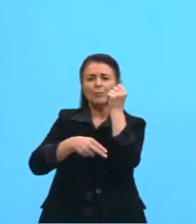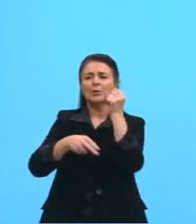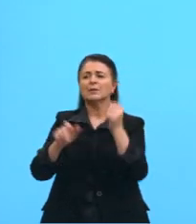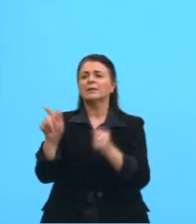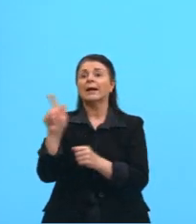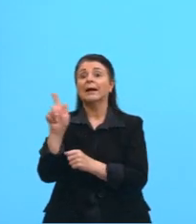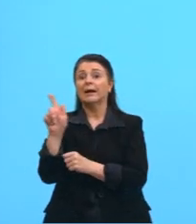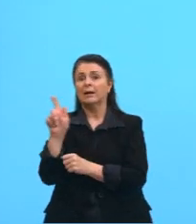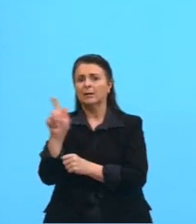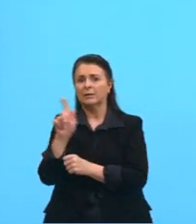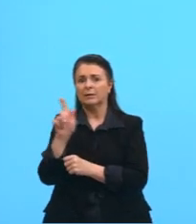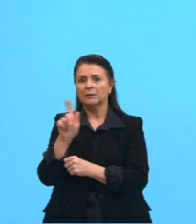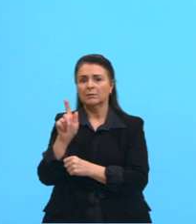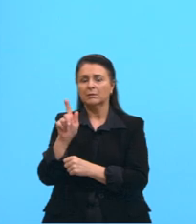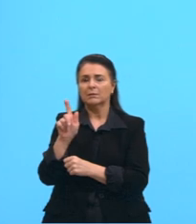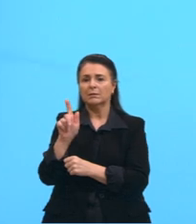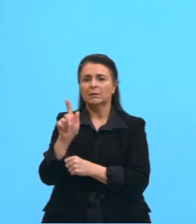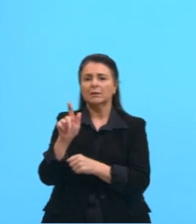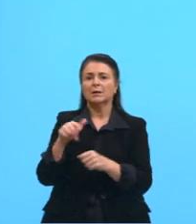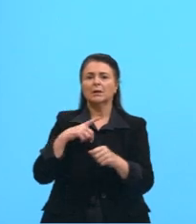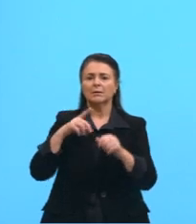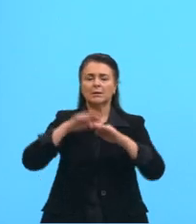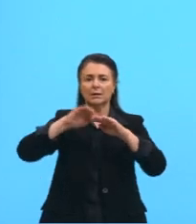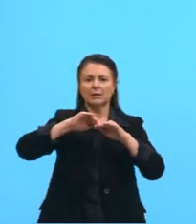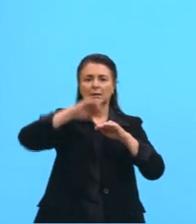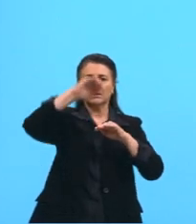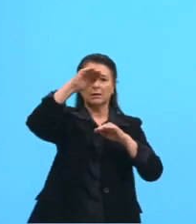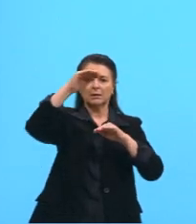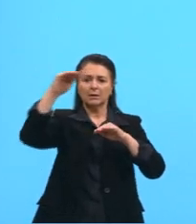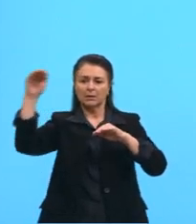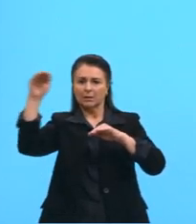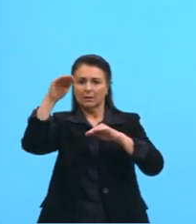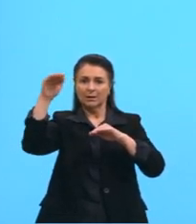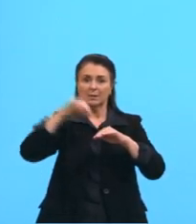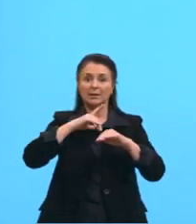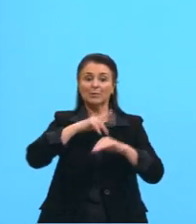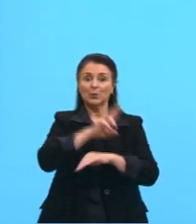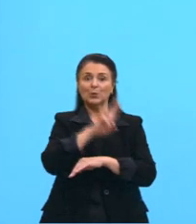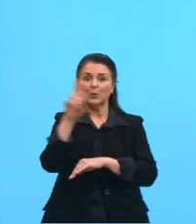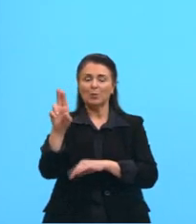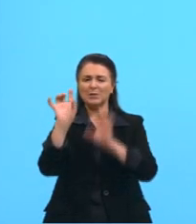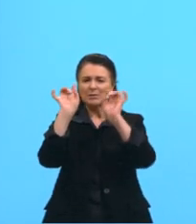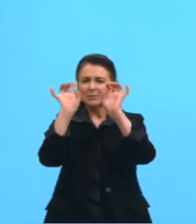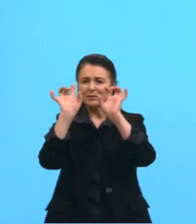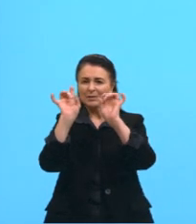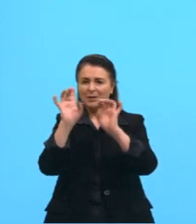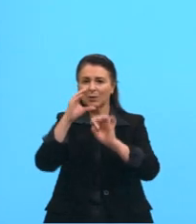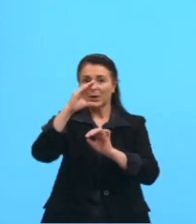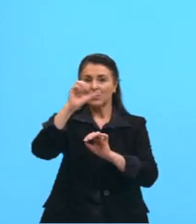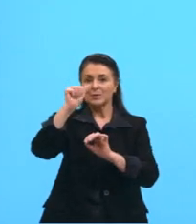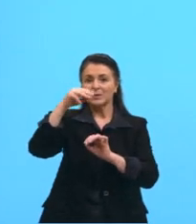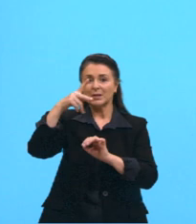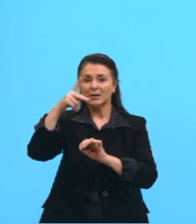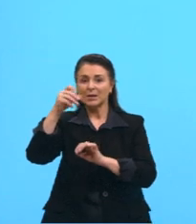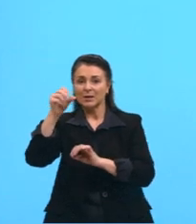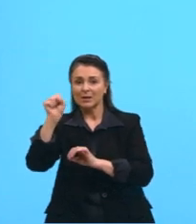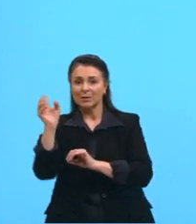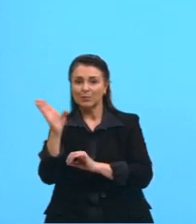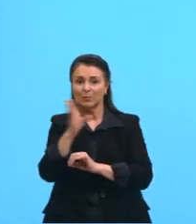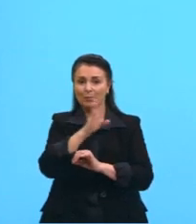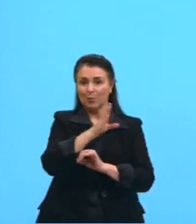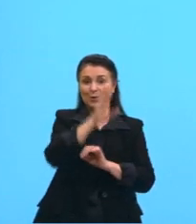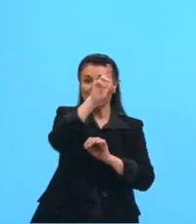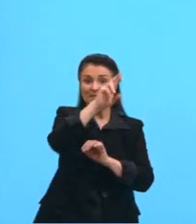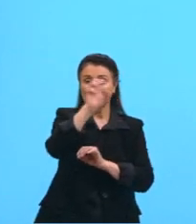planalto aí, dessa região, a gente chama de campos de cima da terra, né. Aí pega aqui, Vacaria, entre outras coisas,